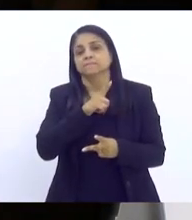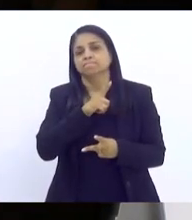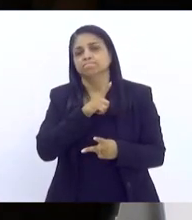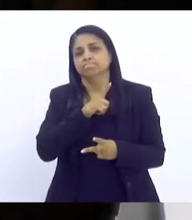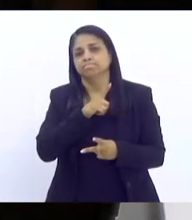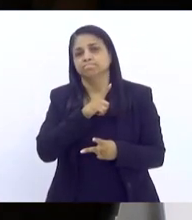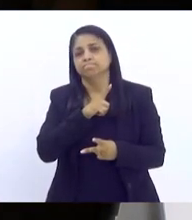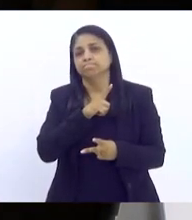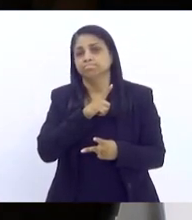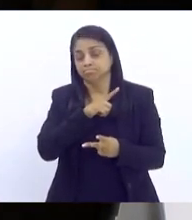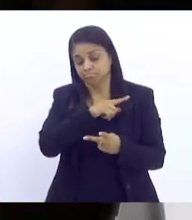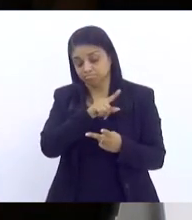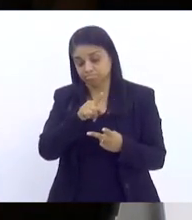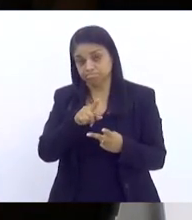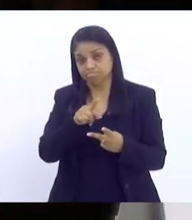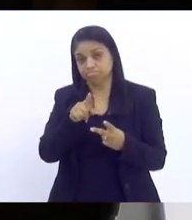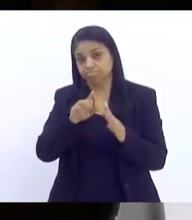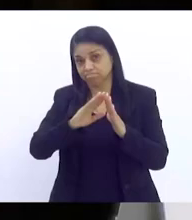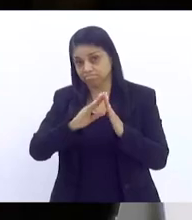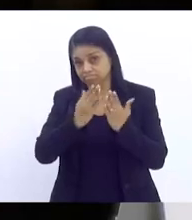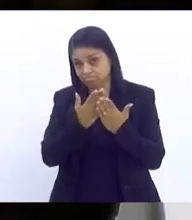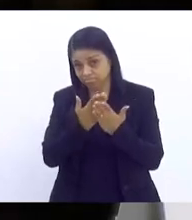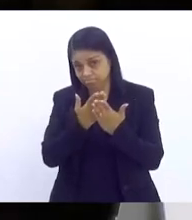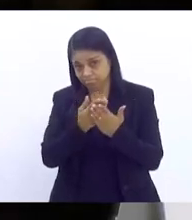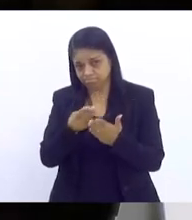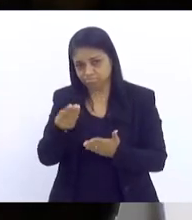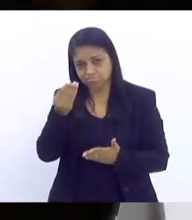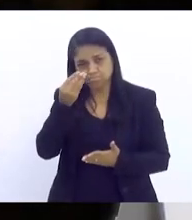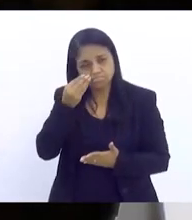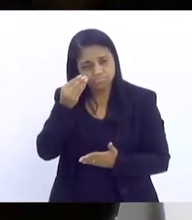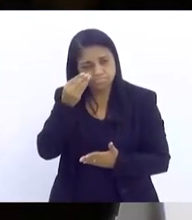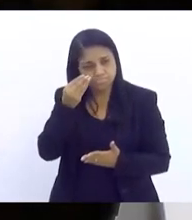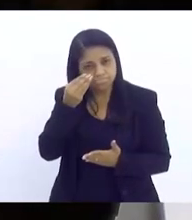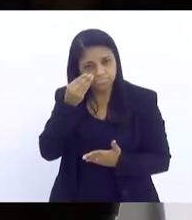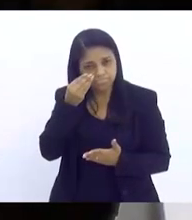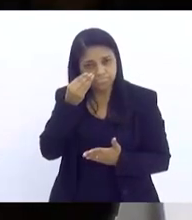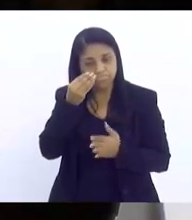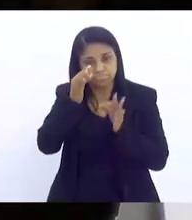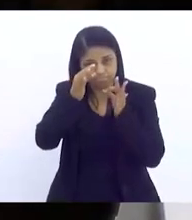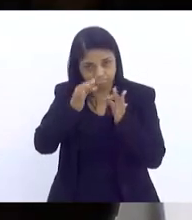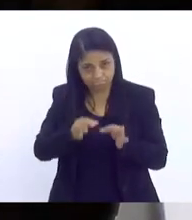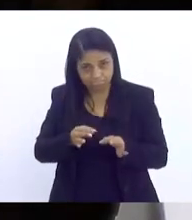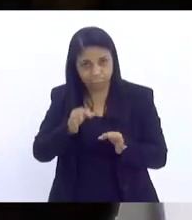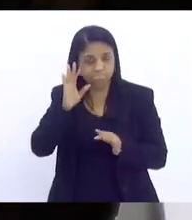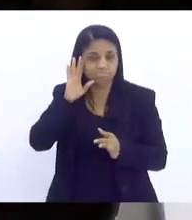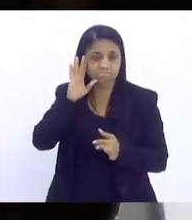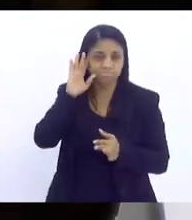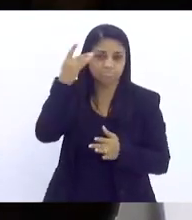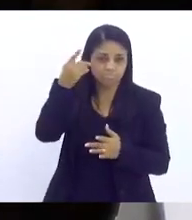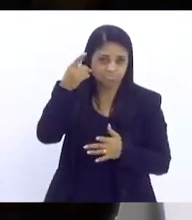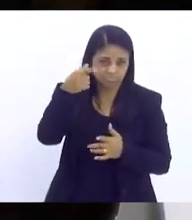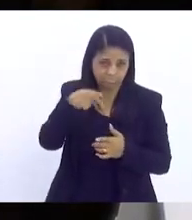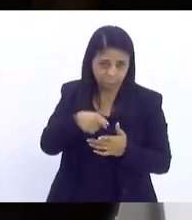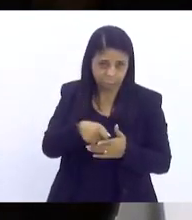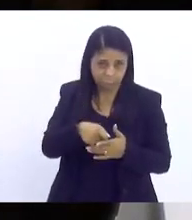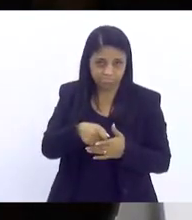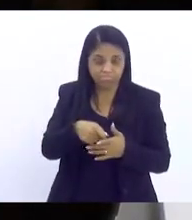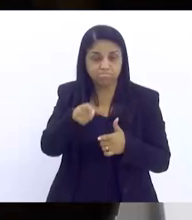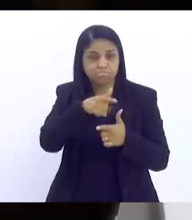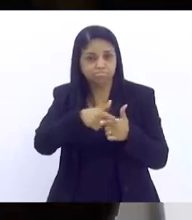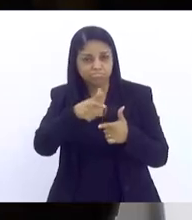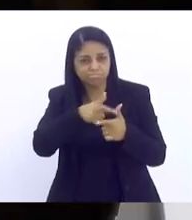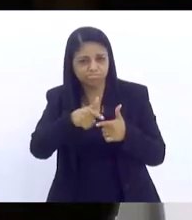muitas vezes a escola, na tentativa de acertar e tentar resolver essa complexidade de